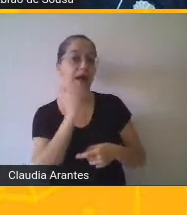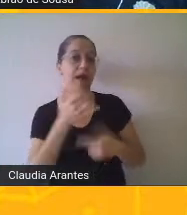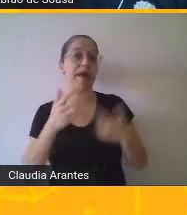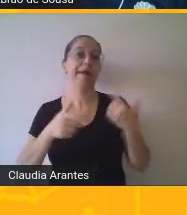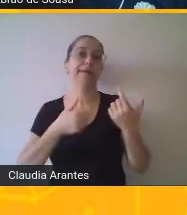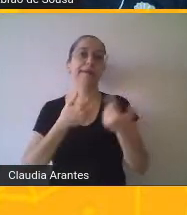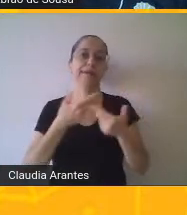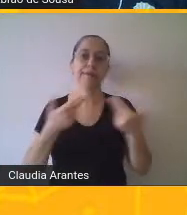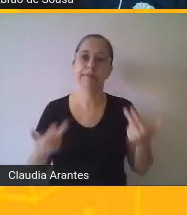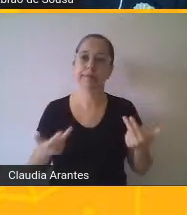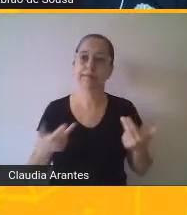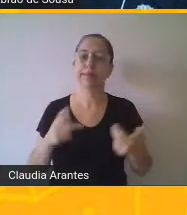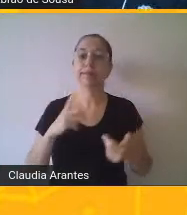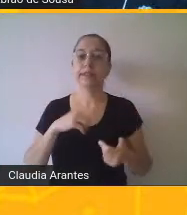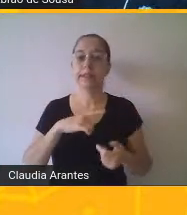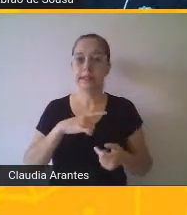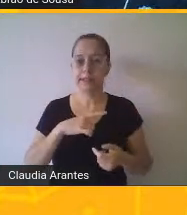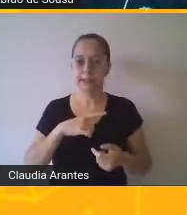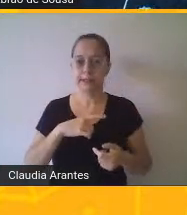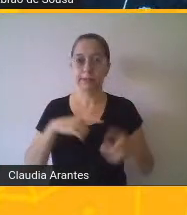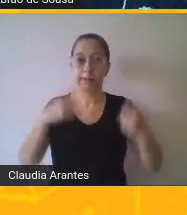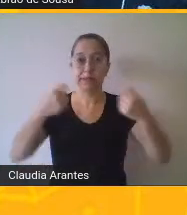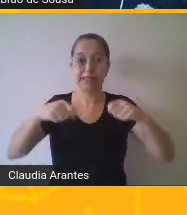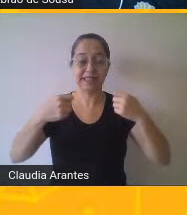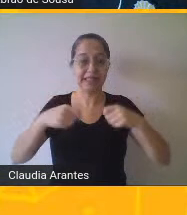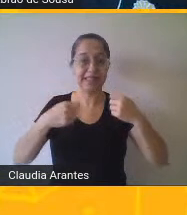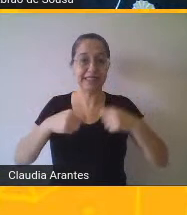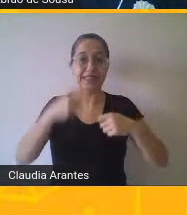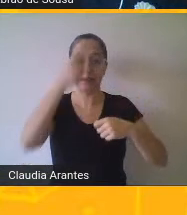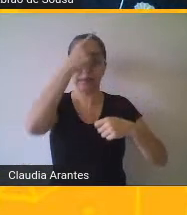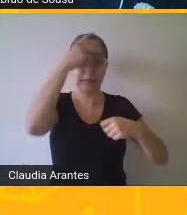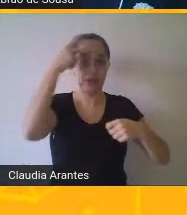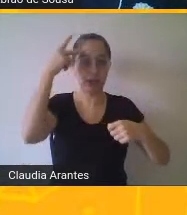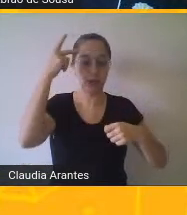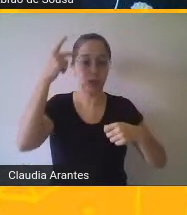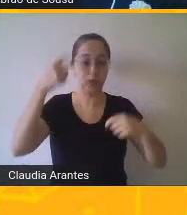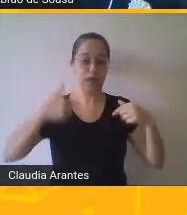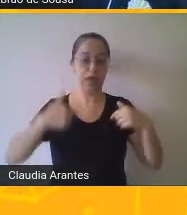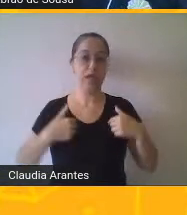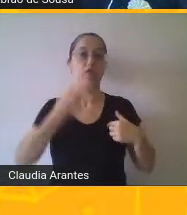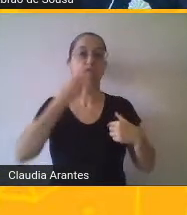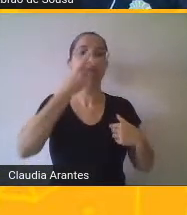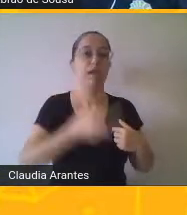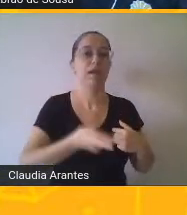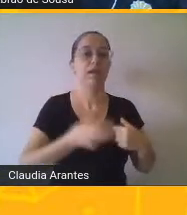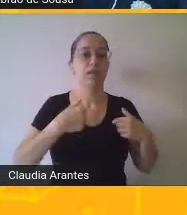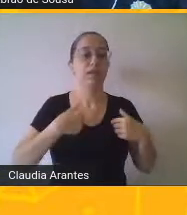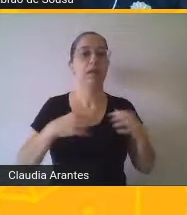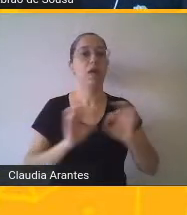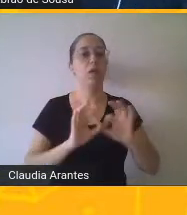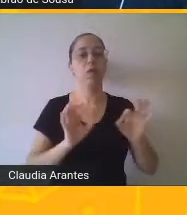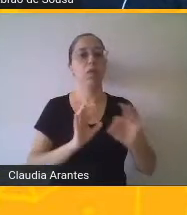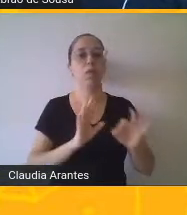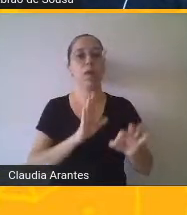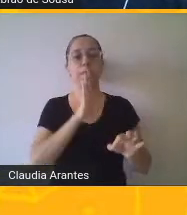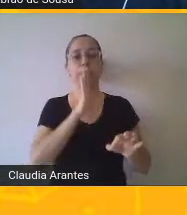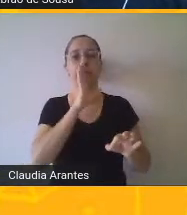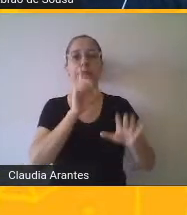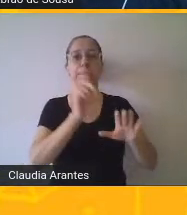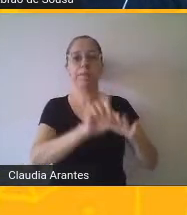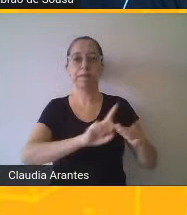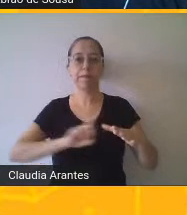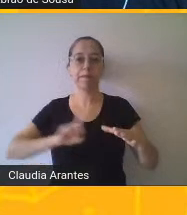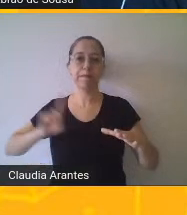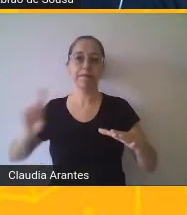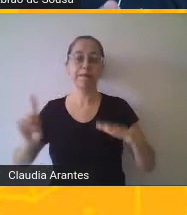Ela tem que ter a impessoalidade, principalmente. A gente fala de impessoalidade, mas eu quero que